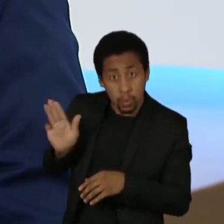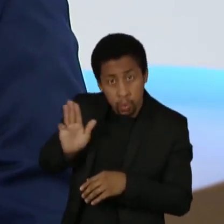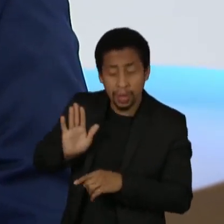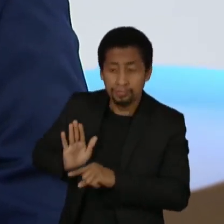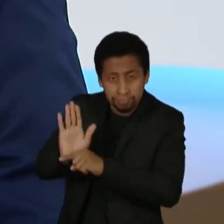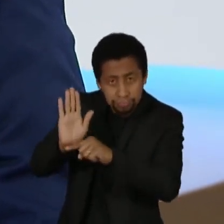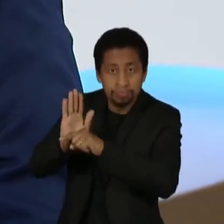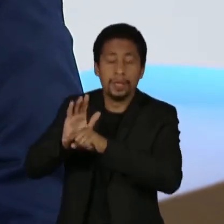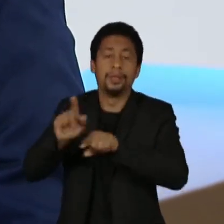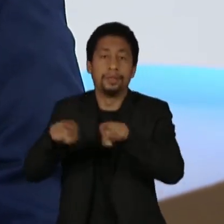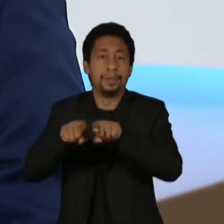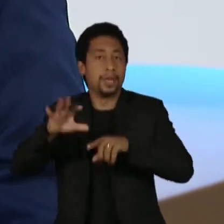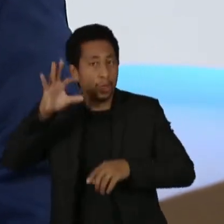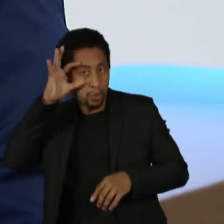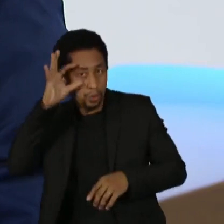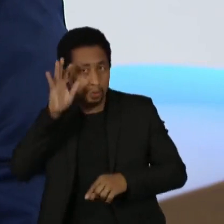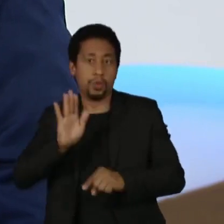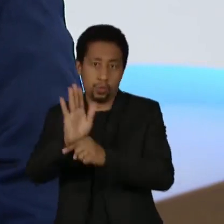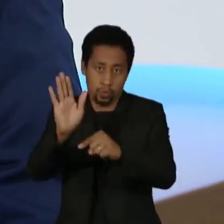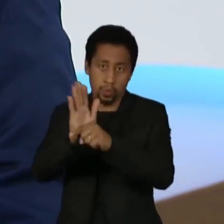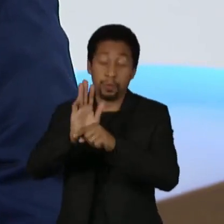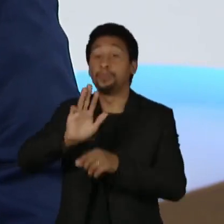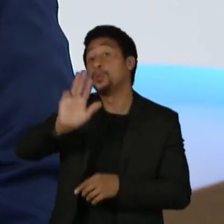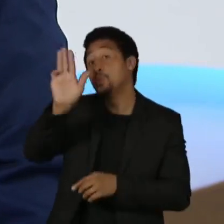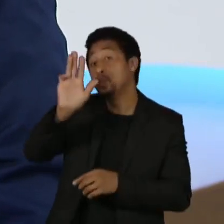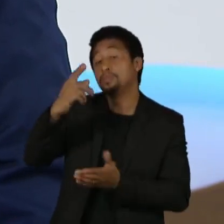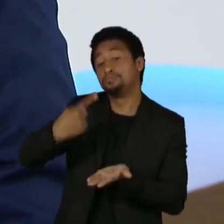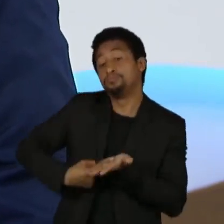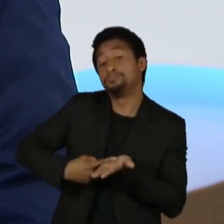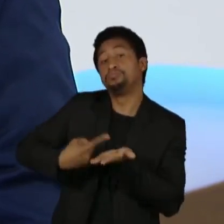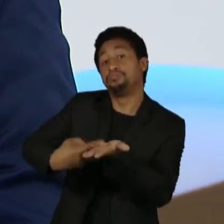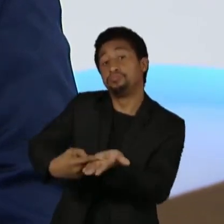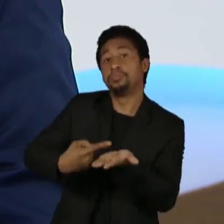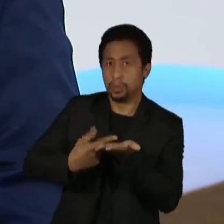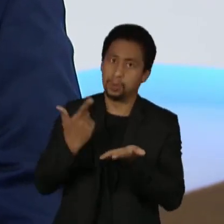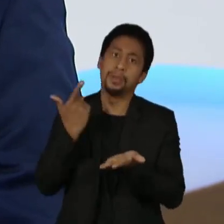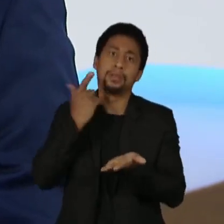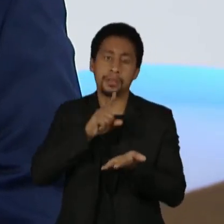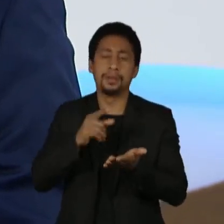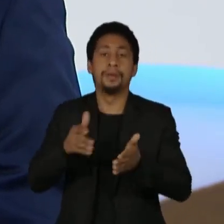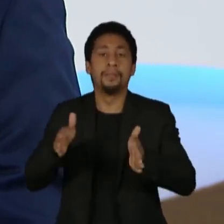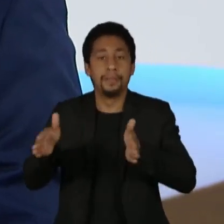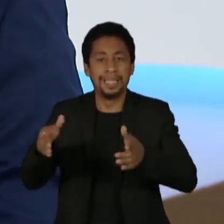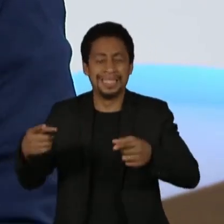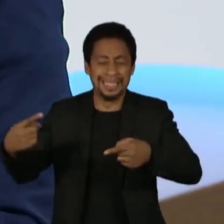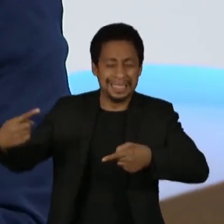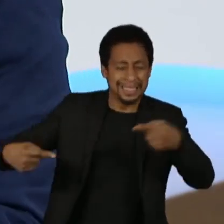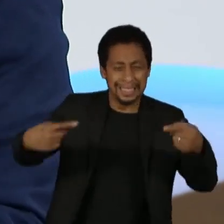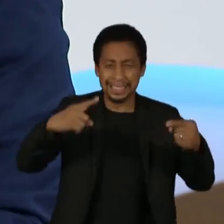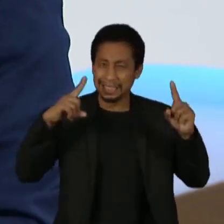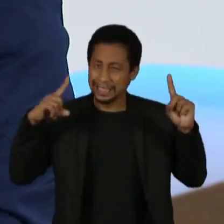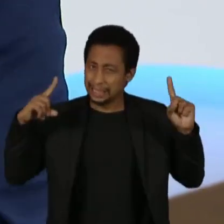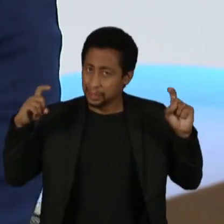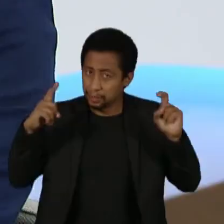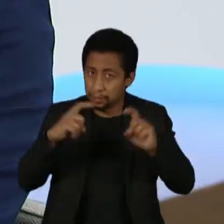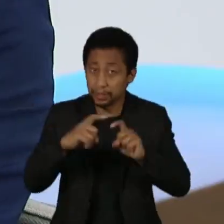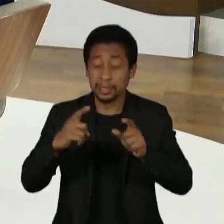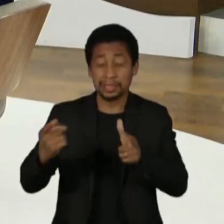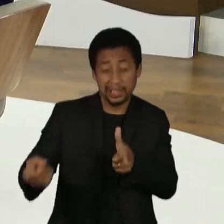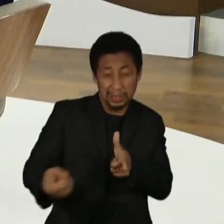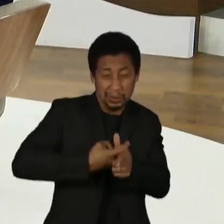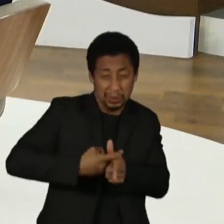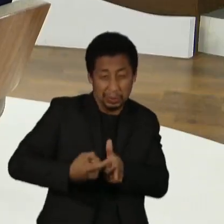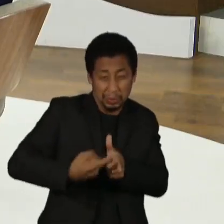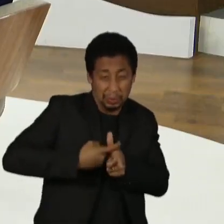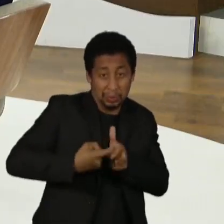presidente Dilma. Foi o presidente Lula que repactuou, no momento de muita dificuldade da agropecuária brasileira, um endividamento recorrente de 20